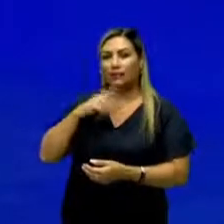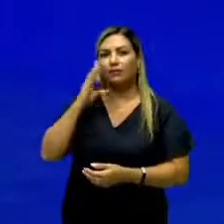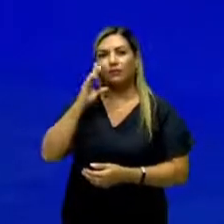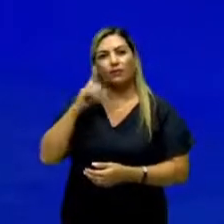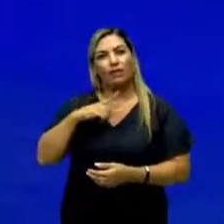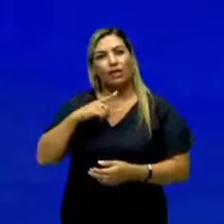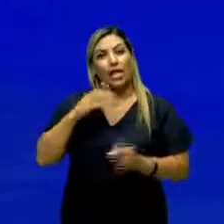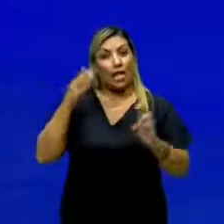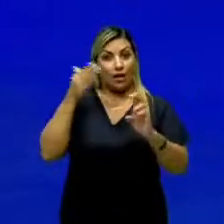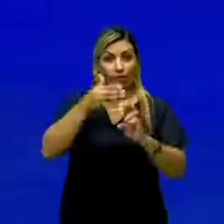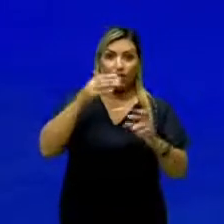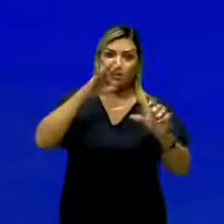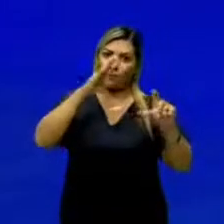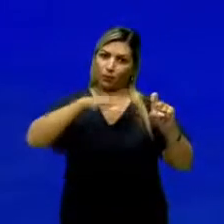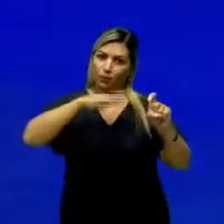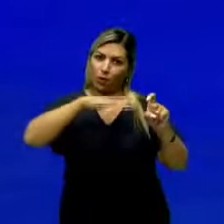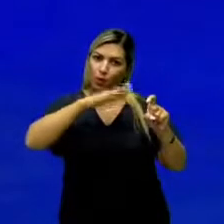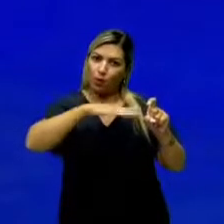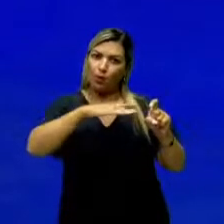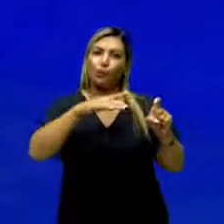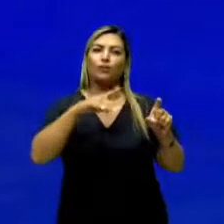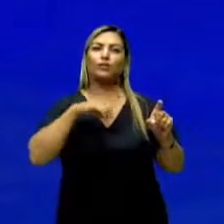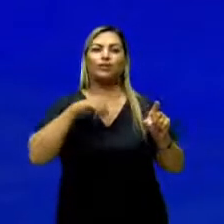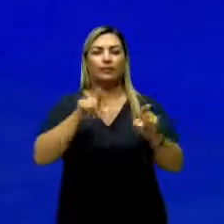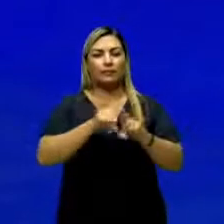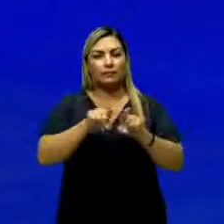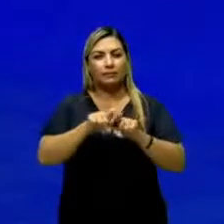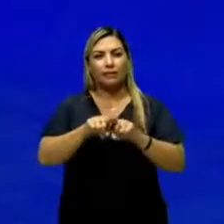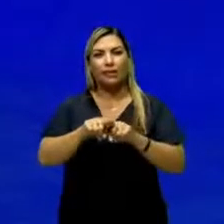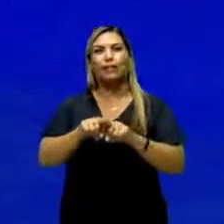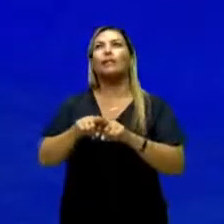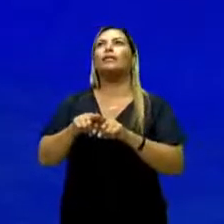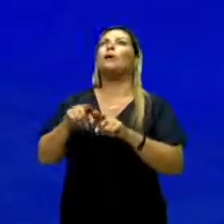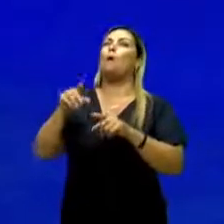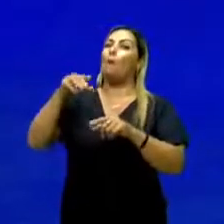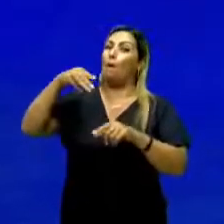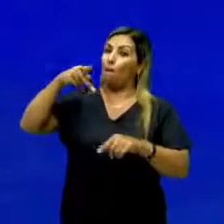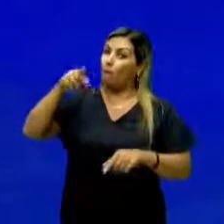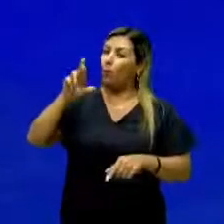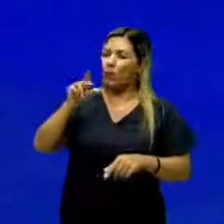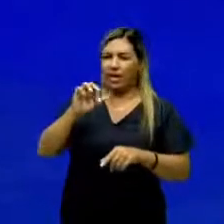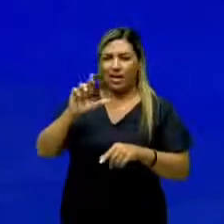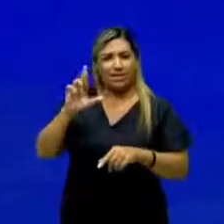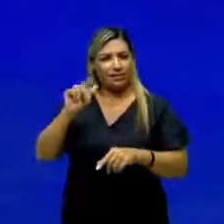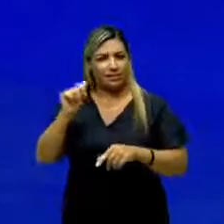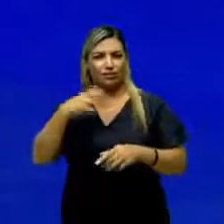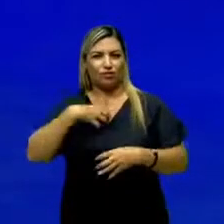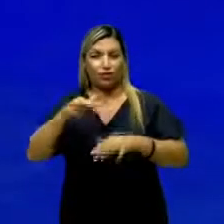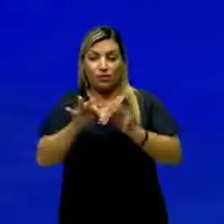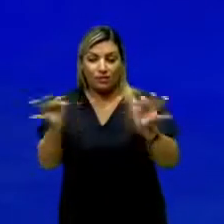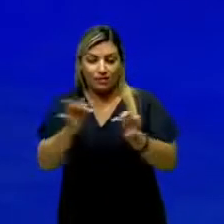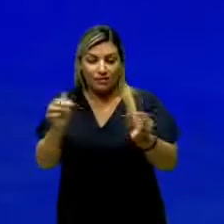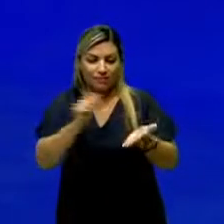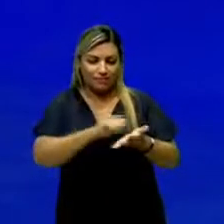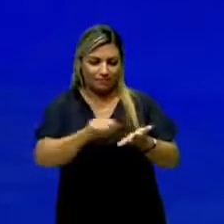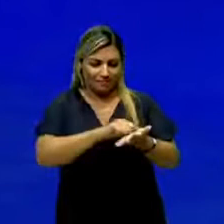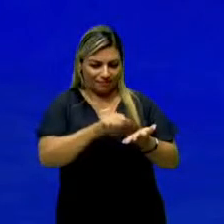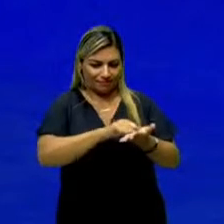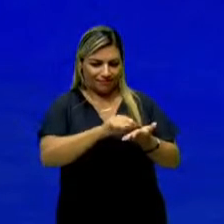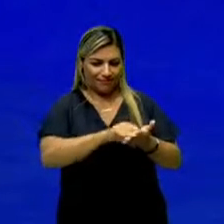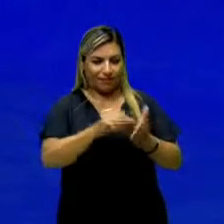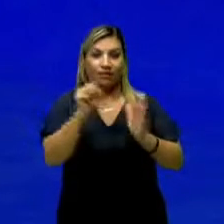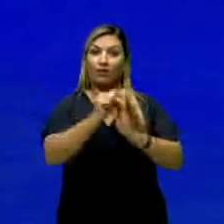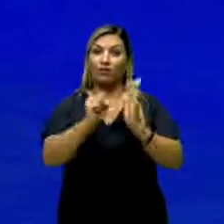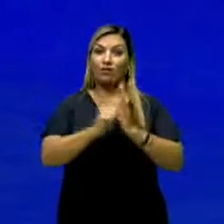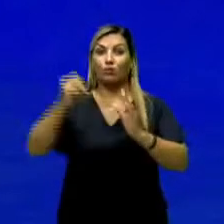referência mitológica e uma pureza na forma de escrever. É o século das